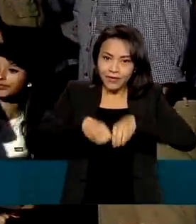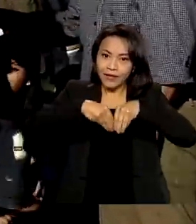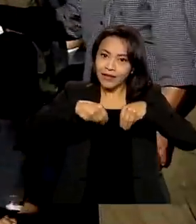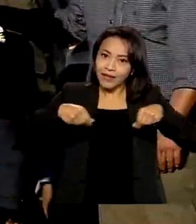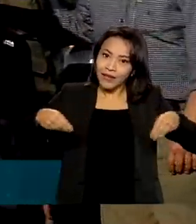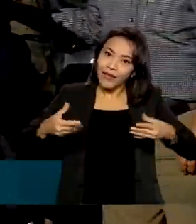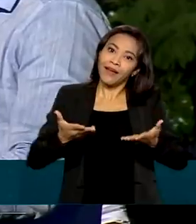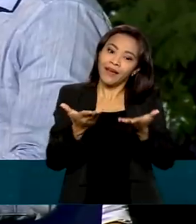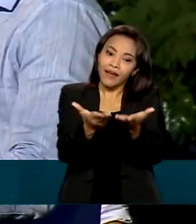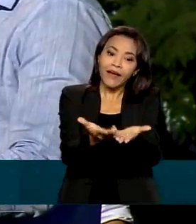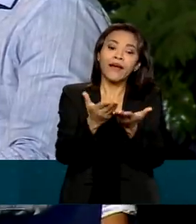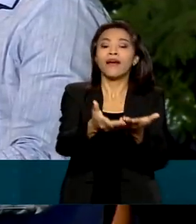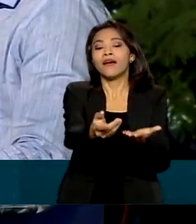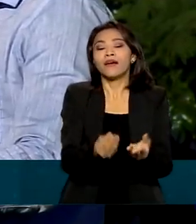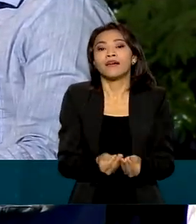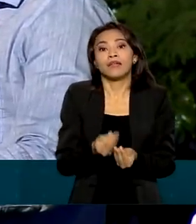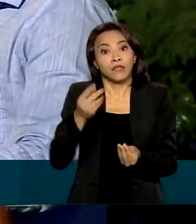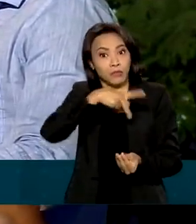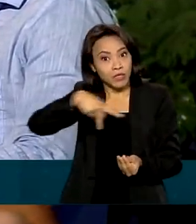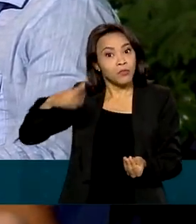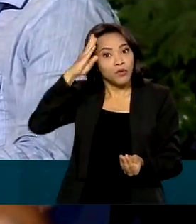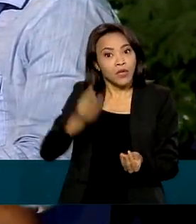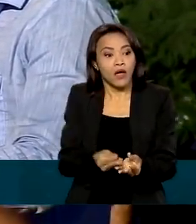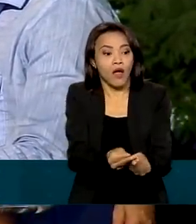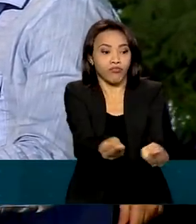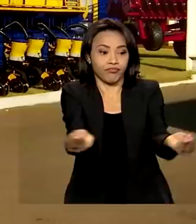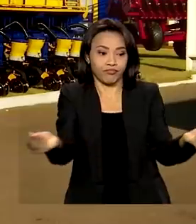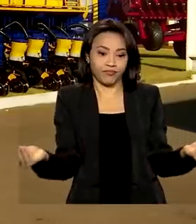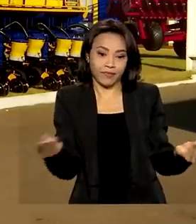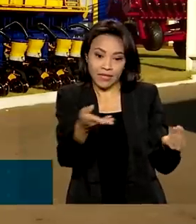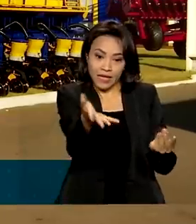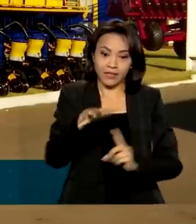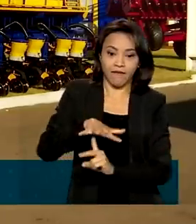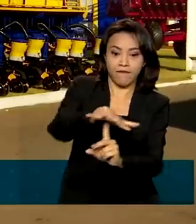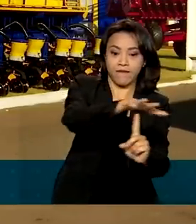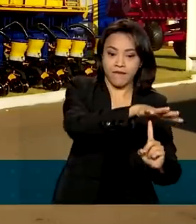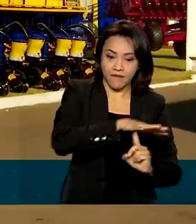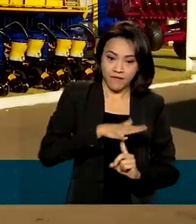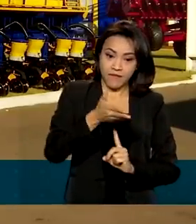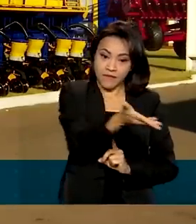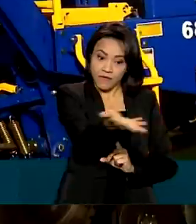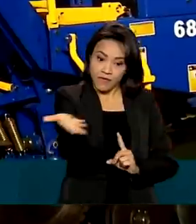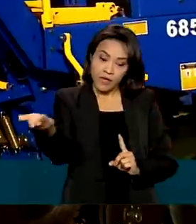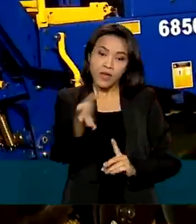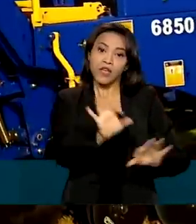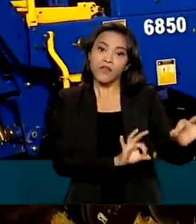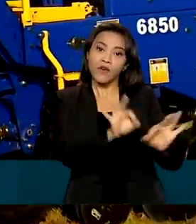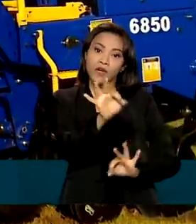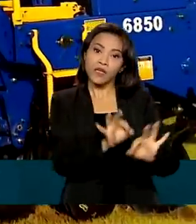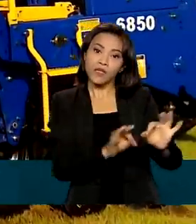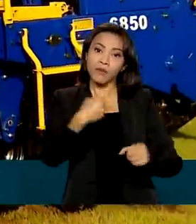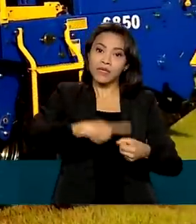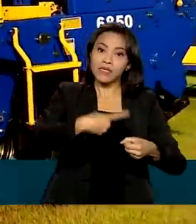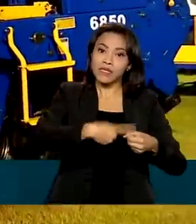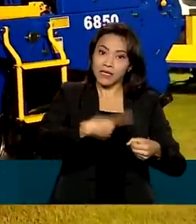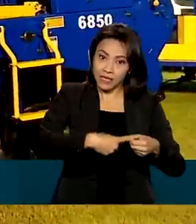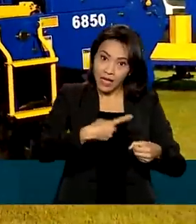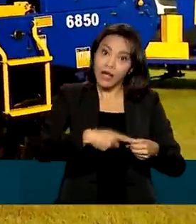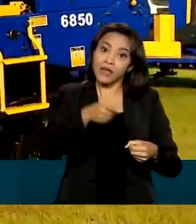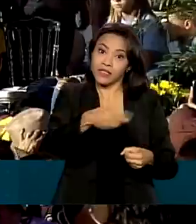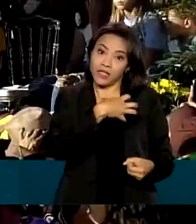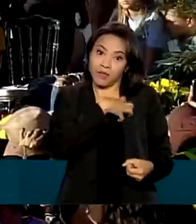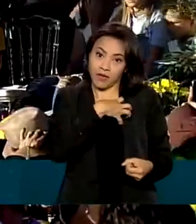Jair Bolsonaro durante a abertura da Bahia Farm Show, evento do agronegócio realizado na cidade baiana de Luiz Eduardo